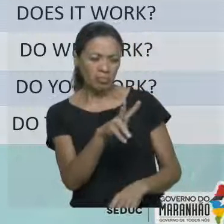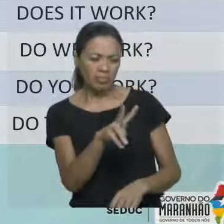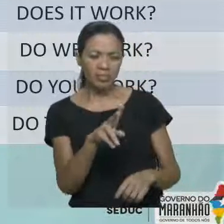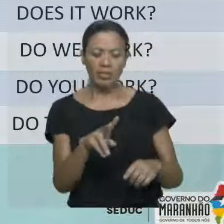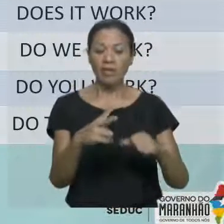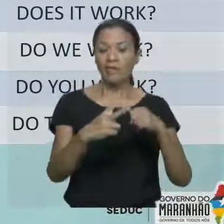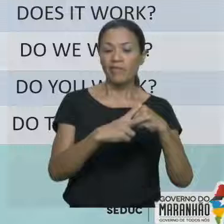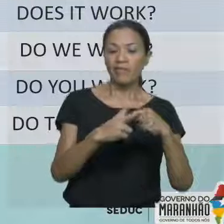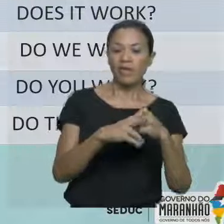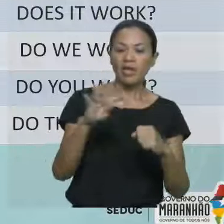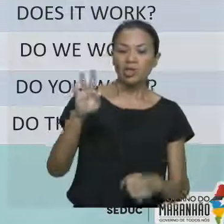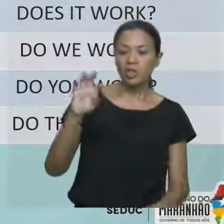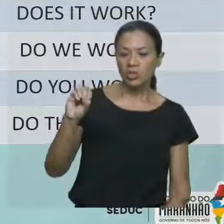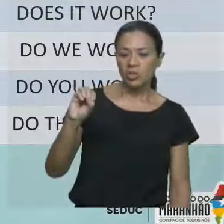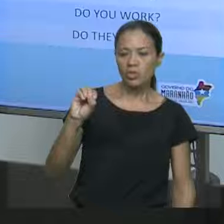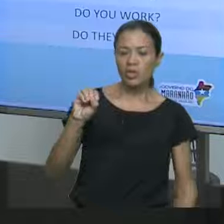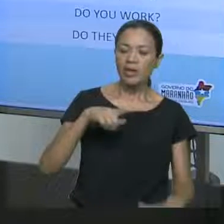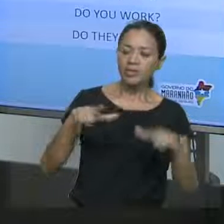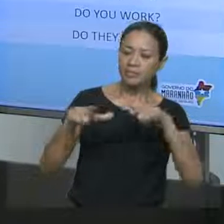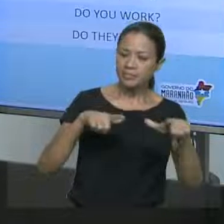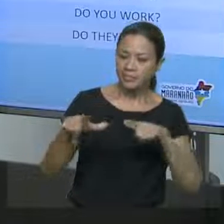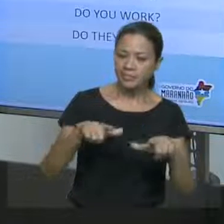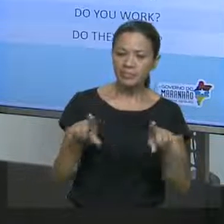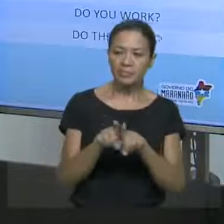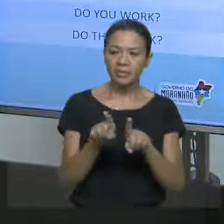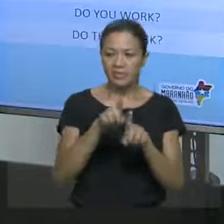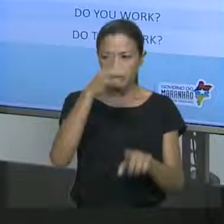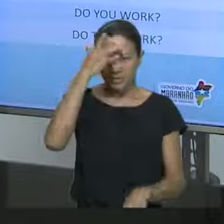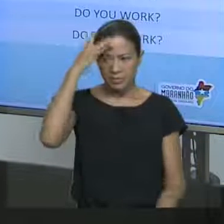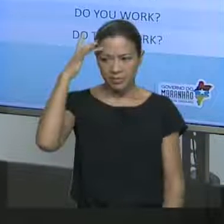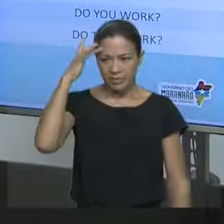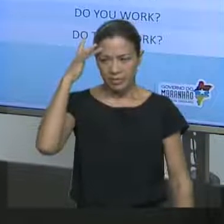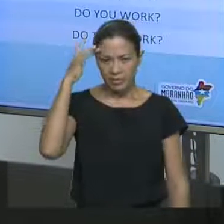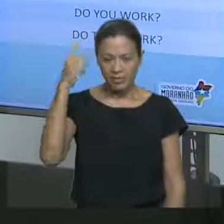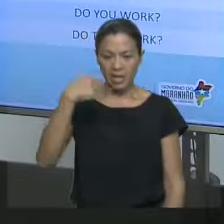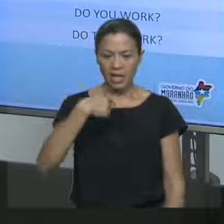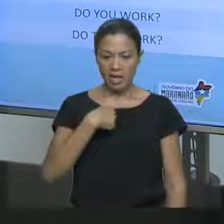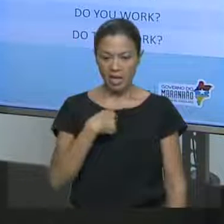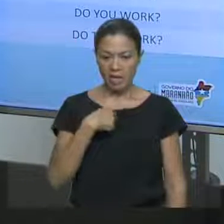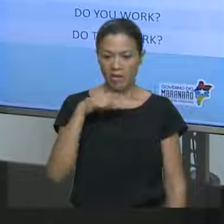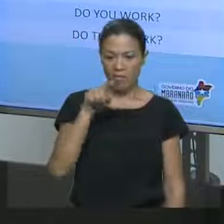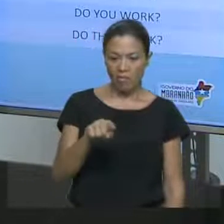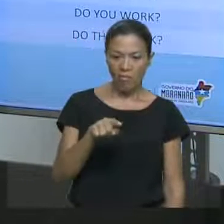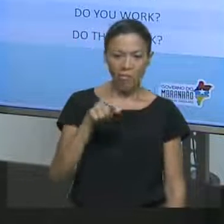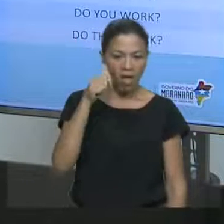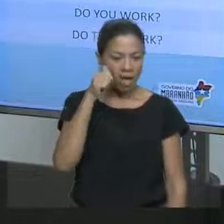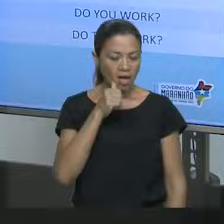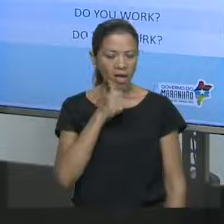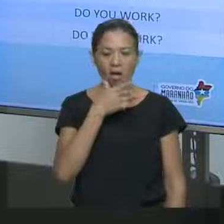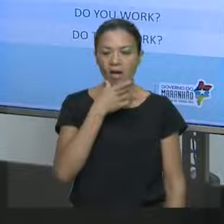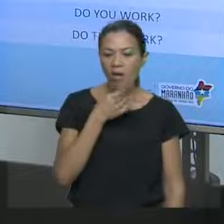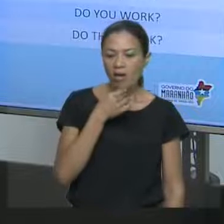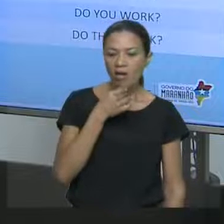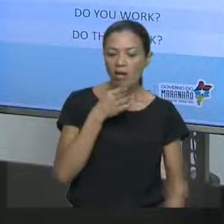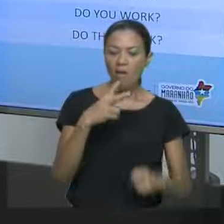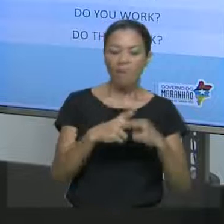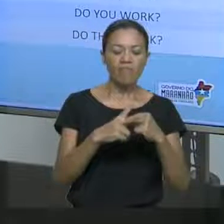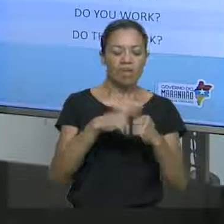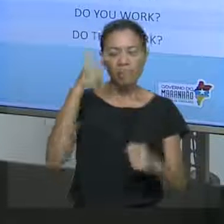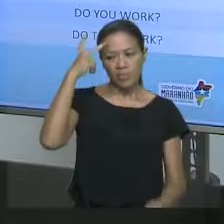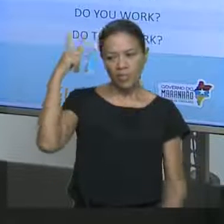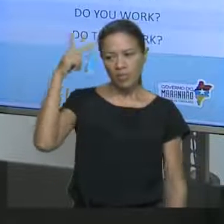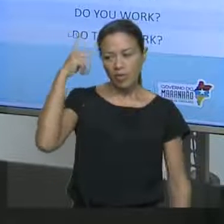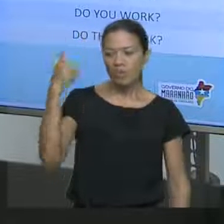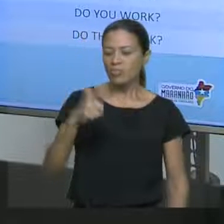verbo é o verbo to work, o verbo trabalhar. E nas pessoas I, you, we, you, they, o verbo ficou na forma normal,